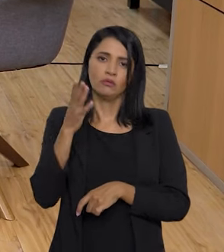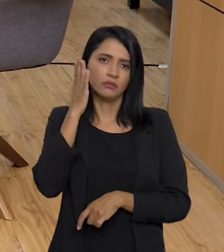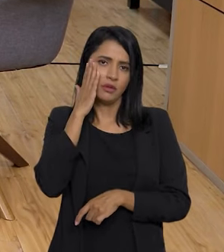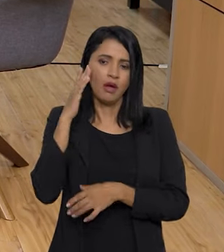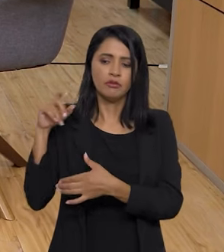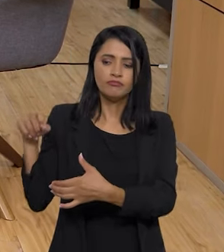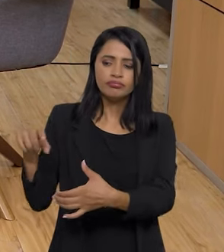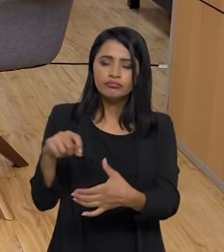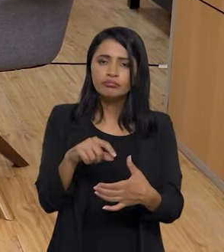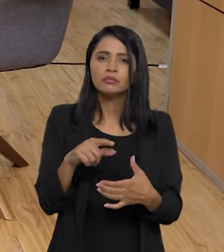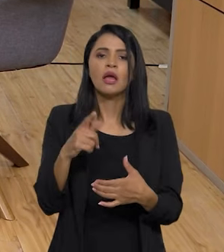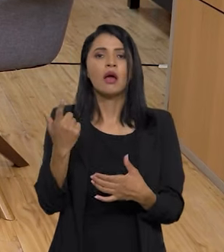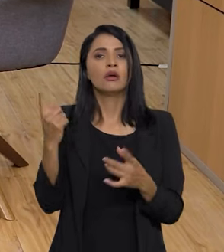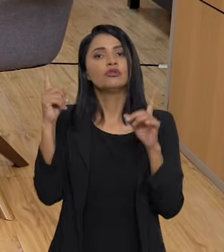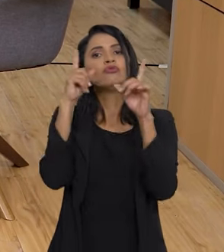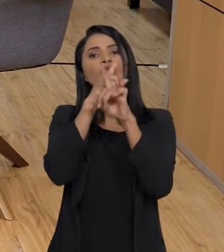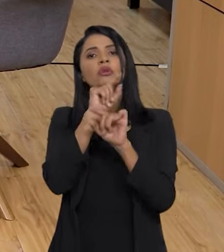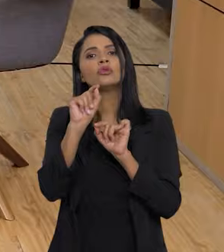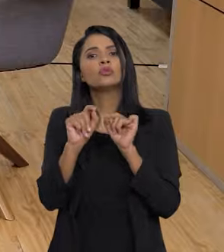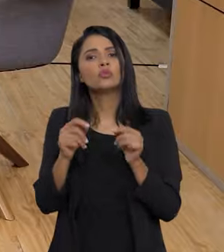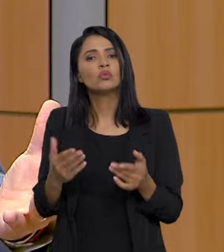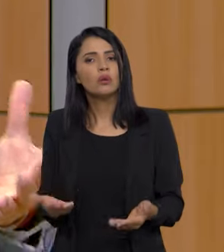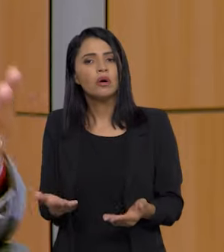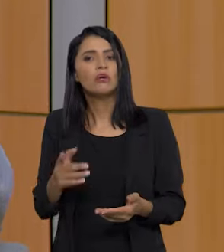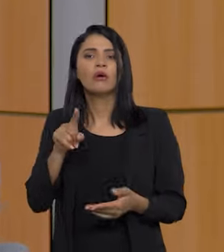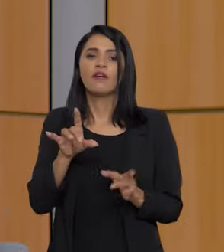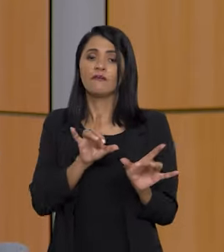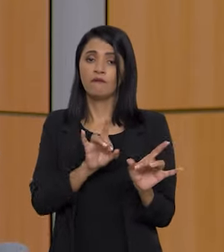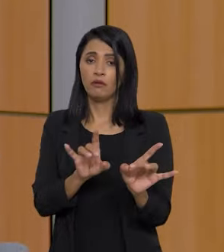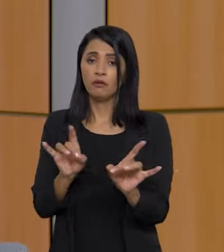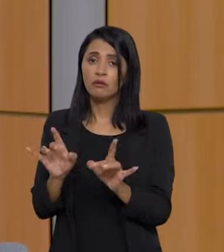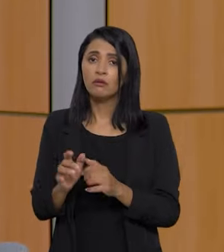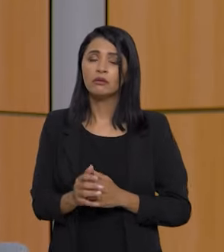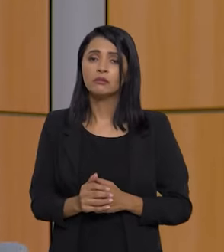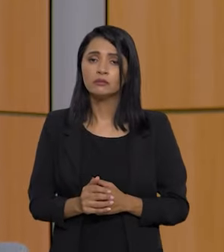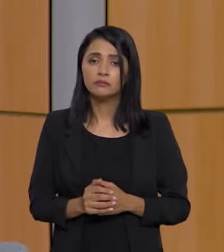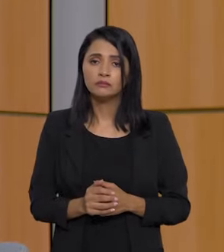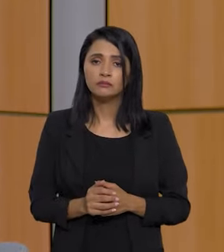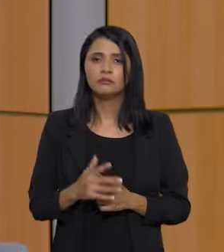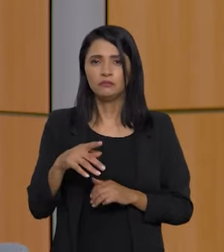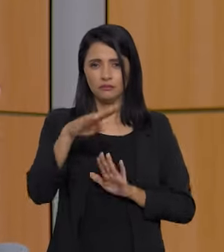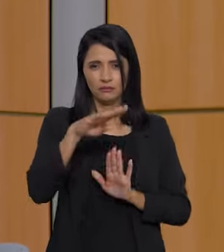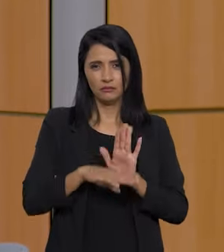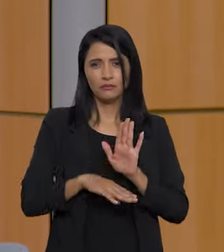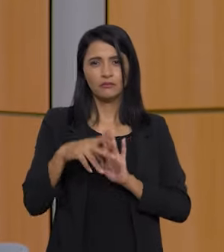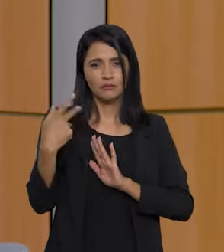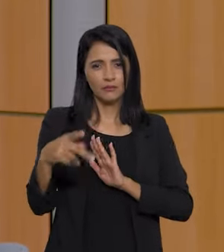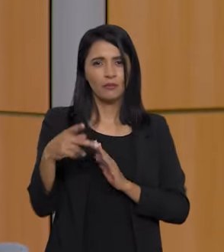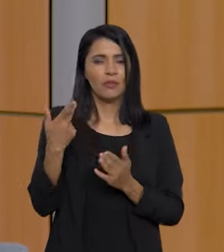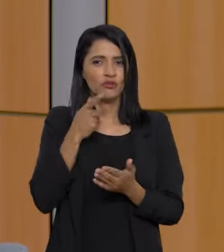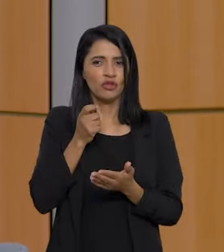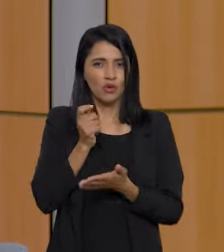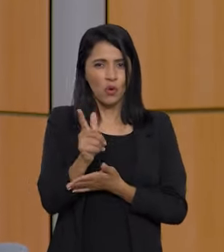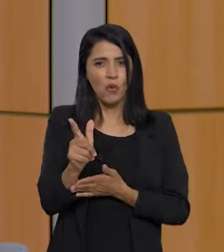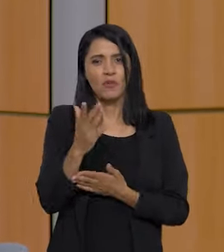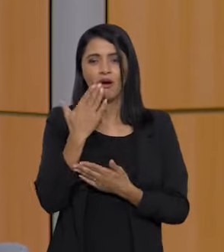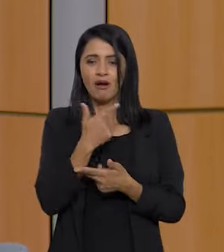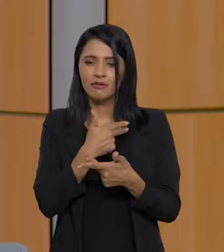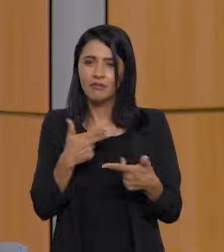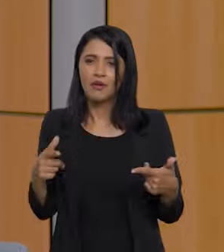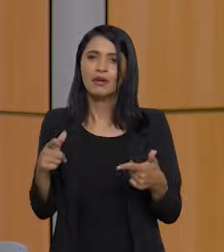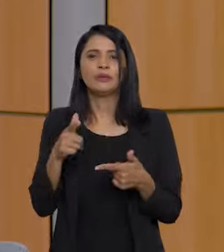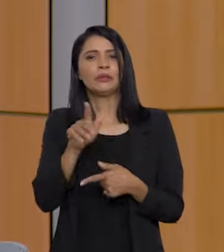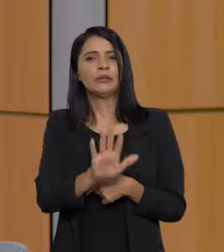produzir. A dificuldade dele é vender. E esses programas, como o Programa de Aquisição de